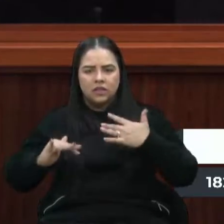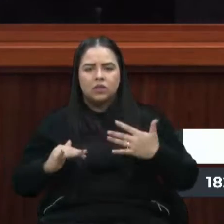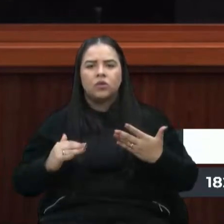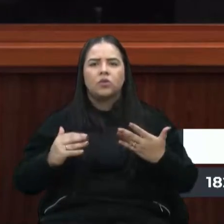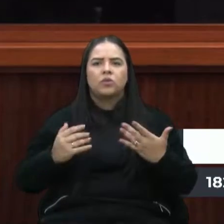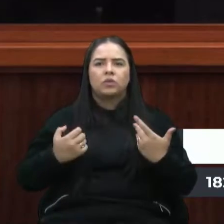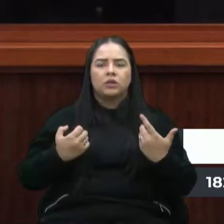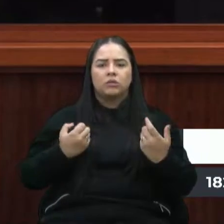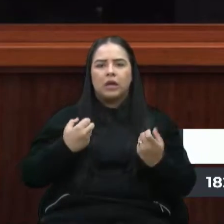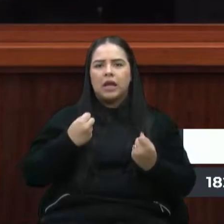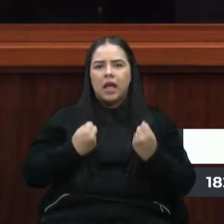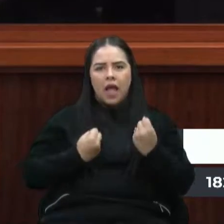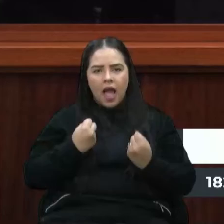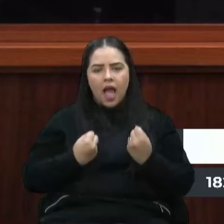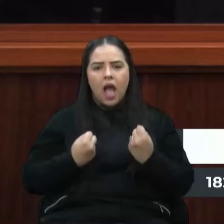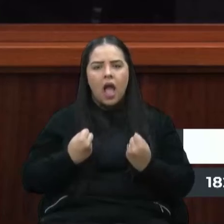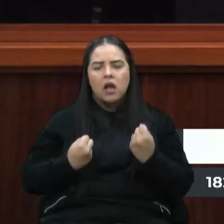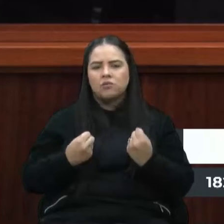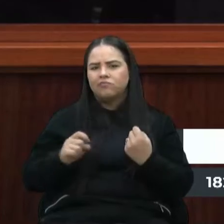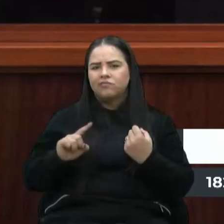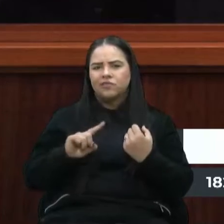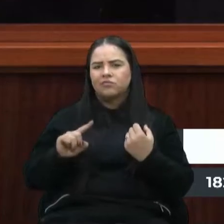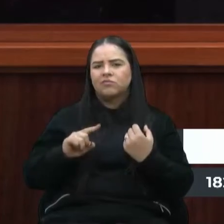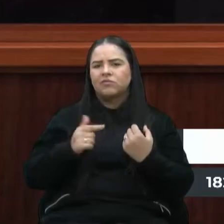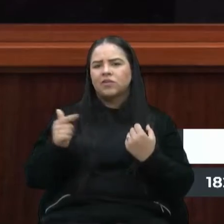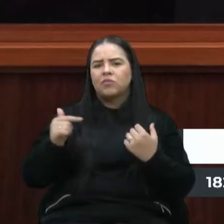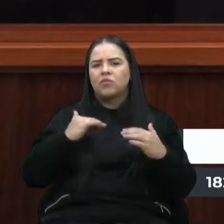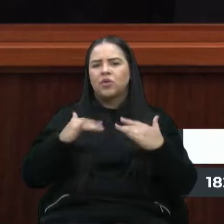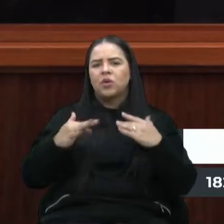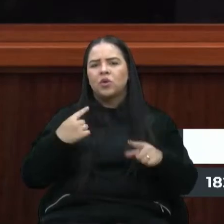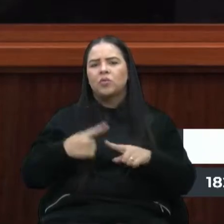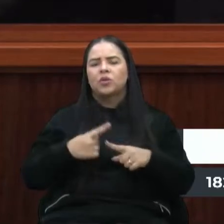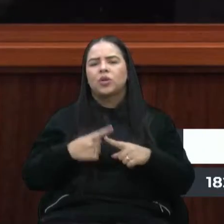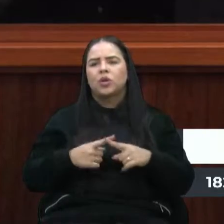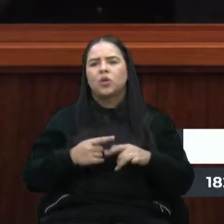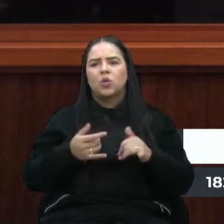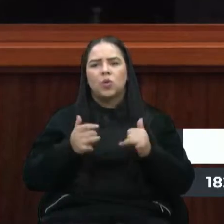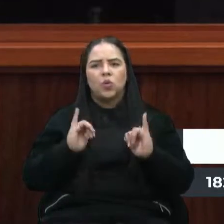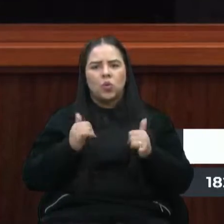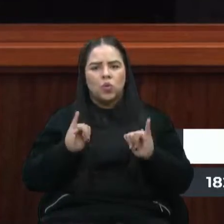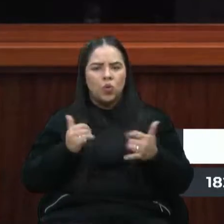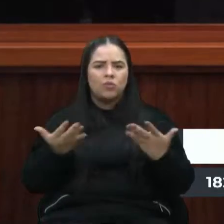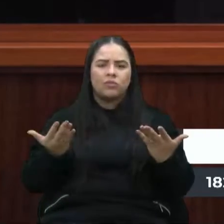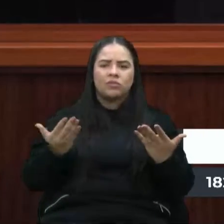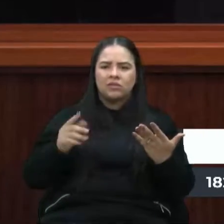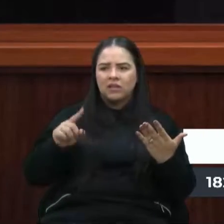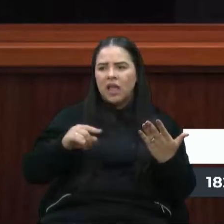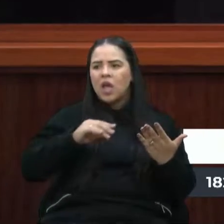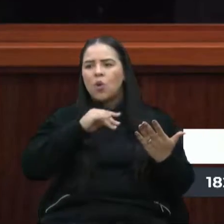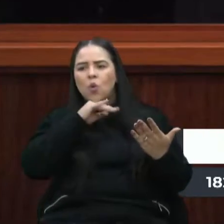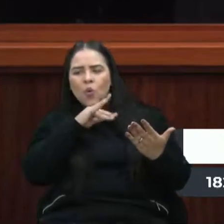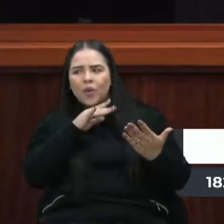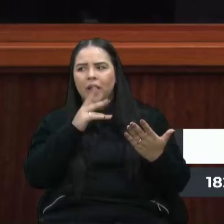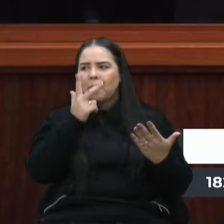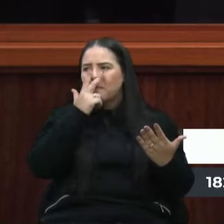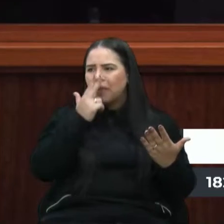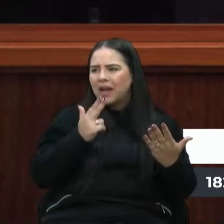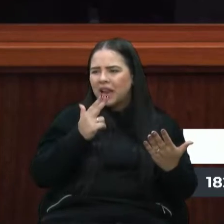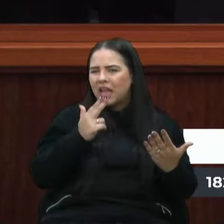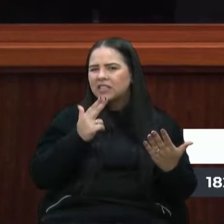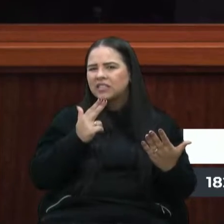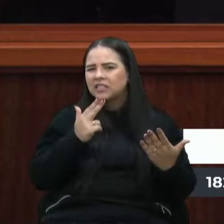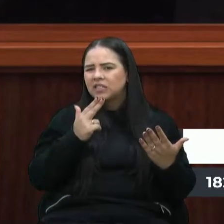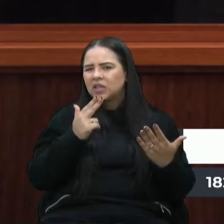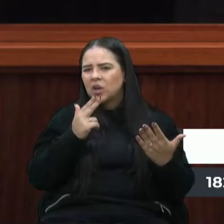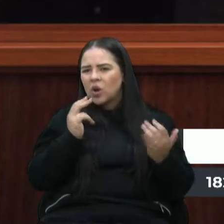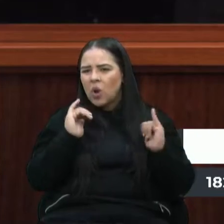carros não se locomovem porque os ônibus perturbam, vamos dizer assim, as vias